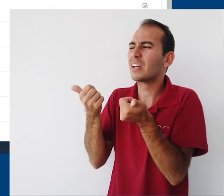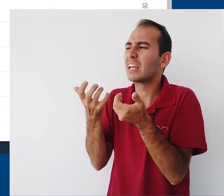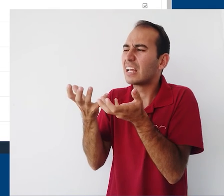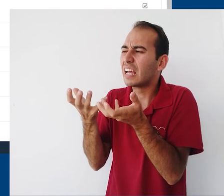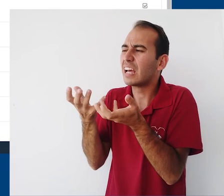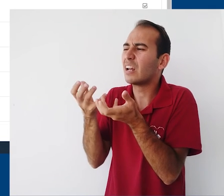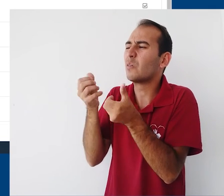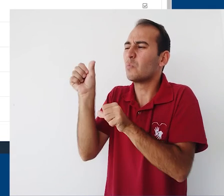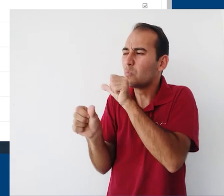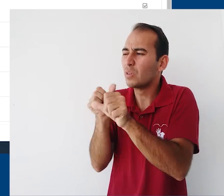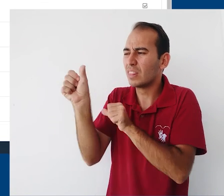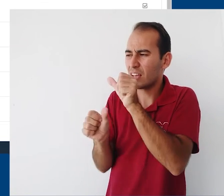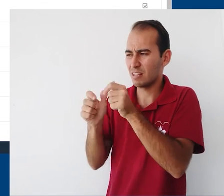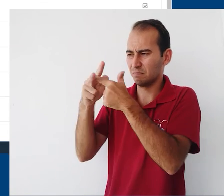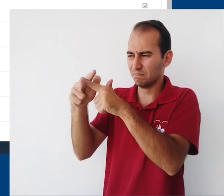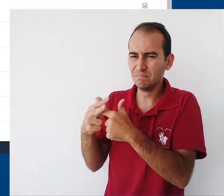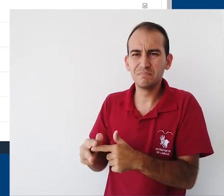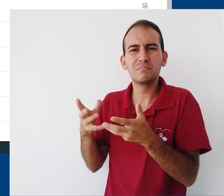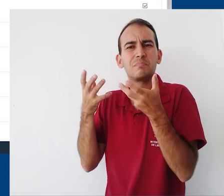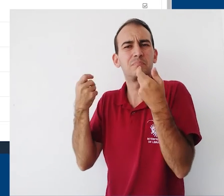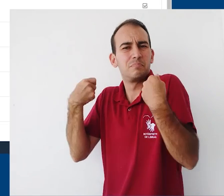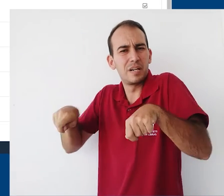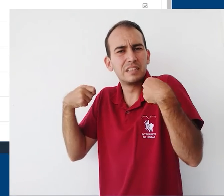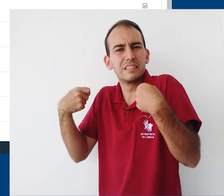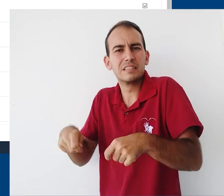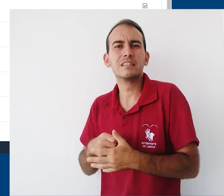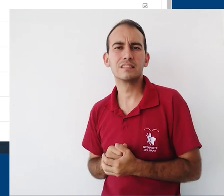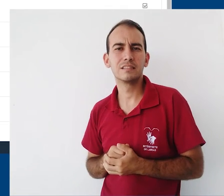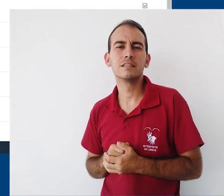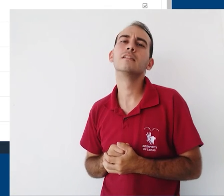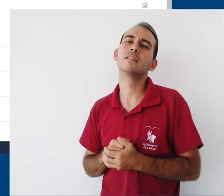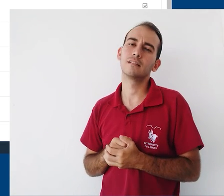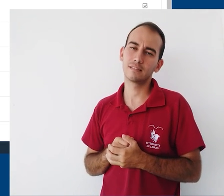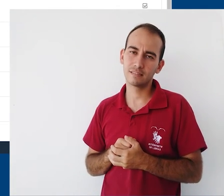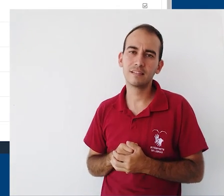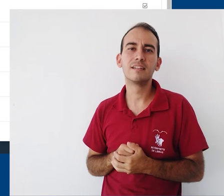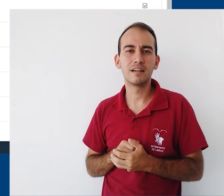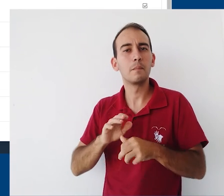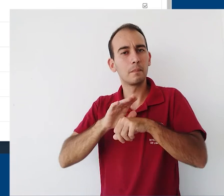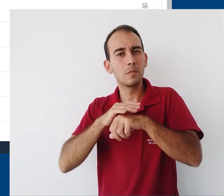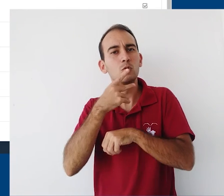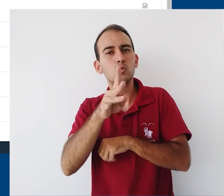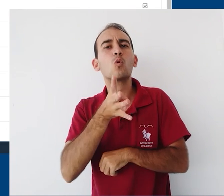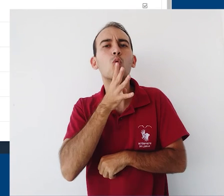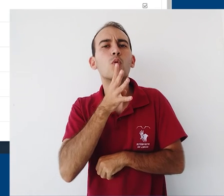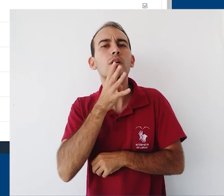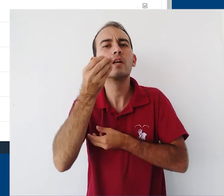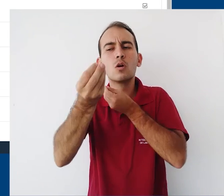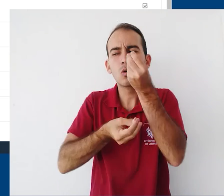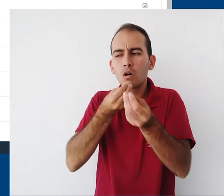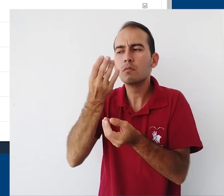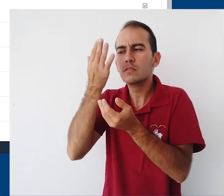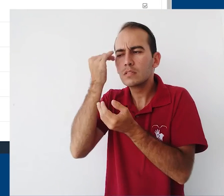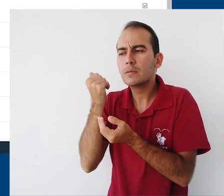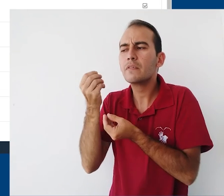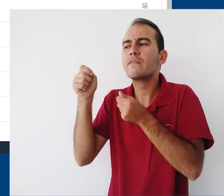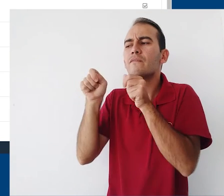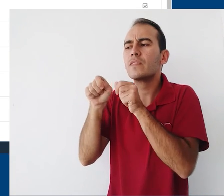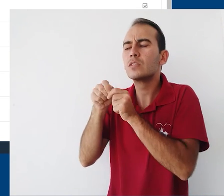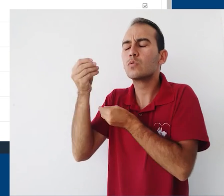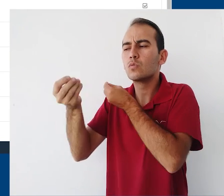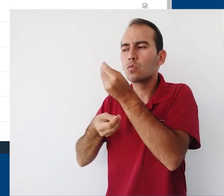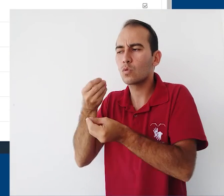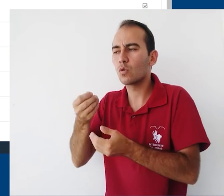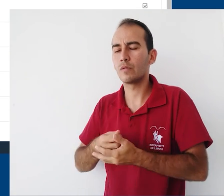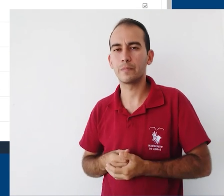necessário para poder fazer um ajuste numa nota que ele queira fazer. E ele também tem que ser